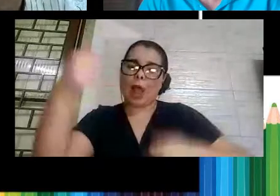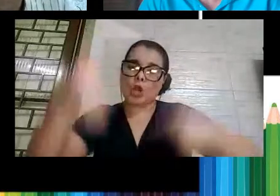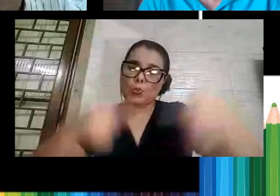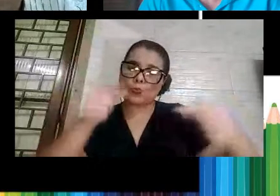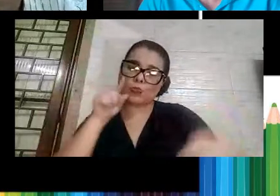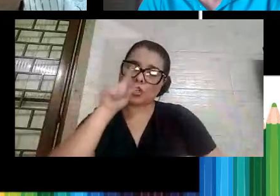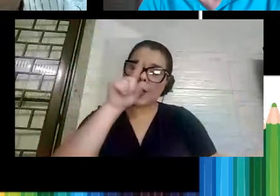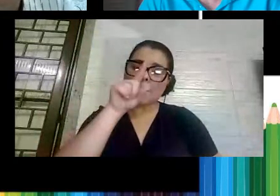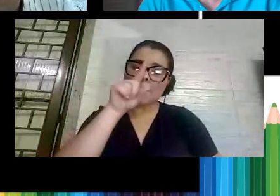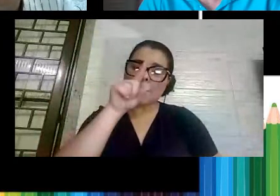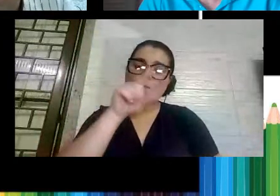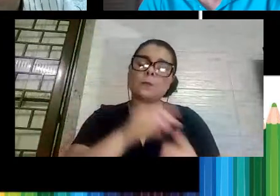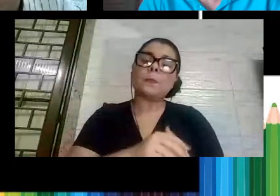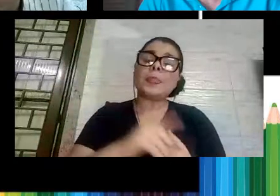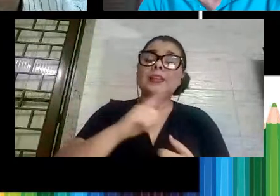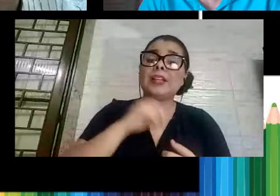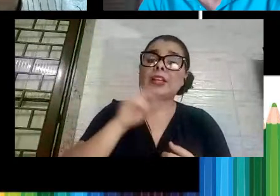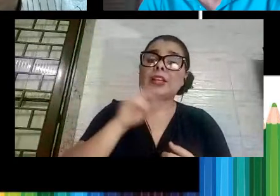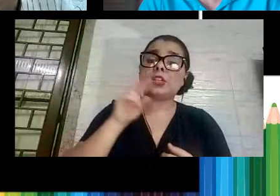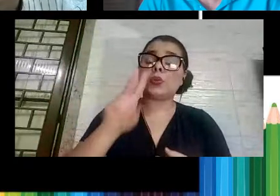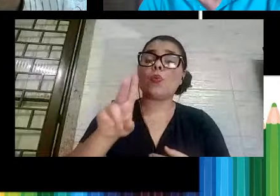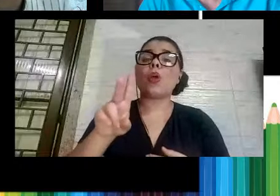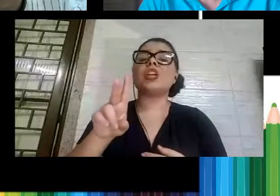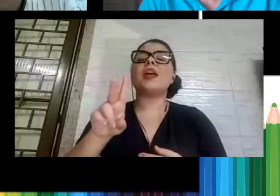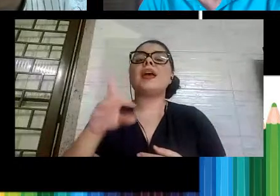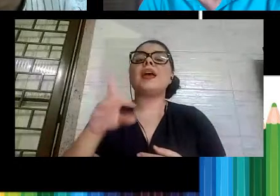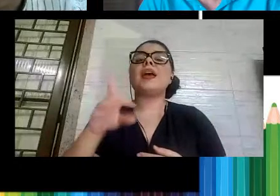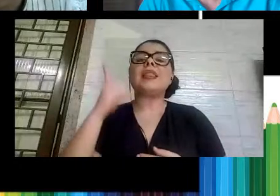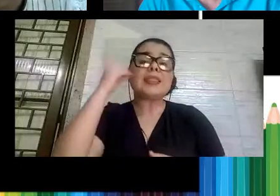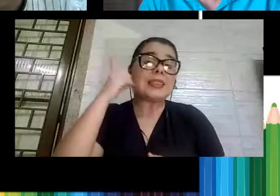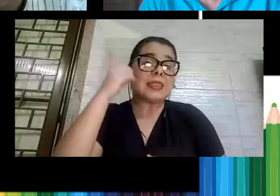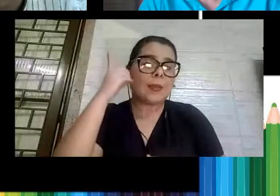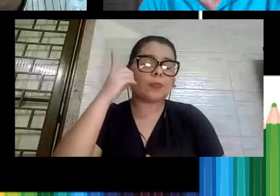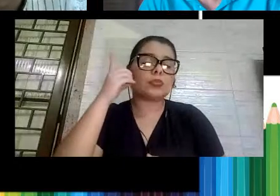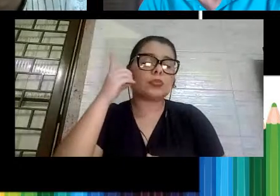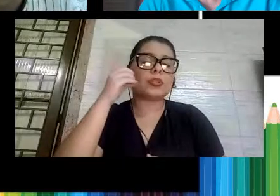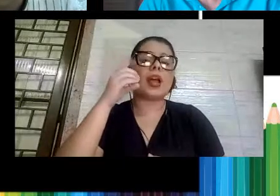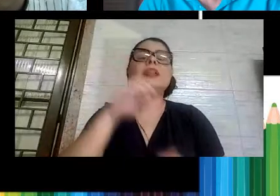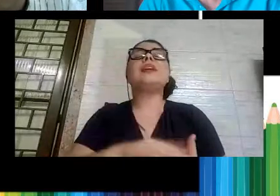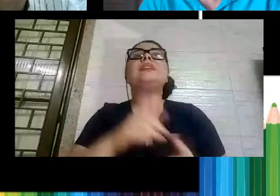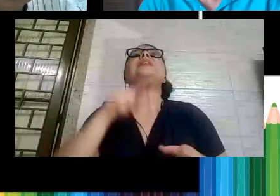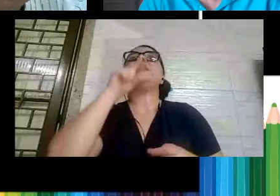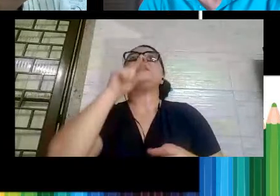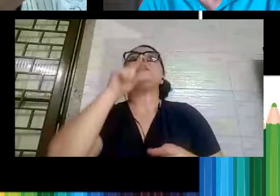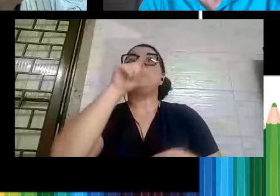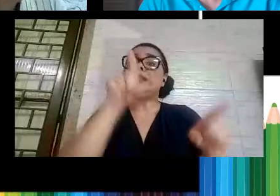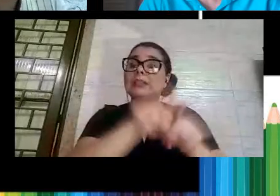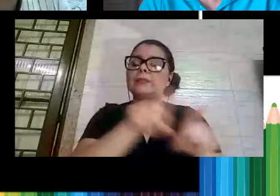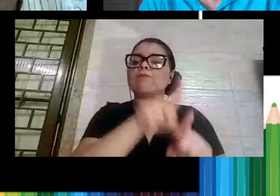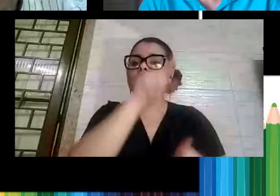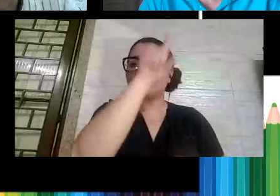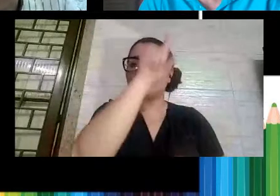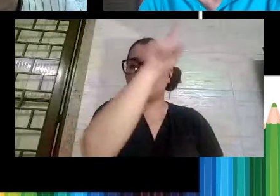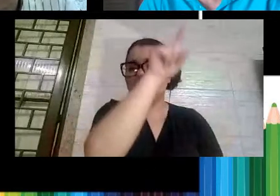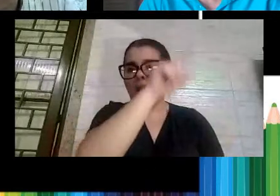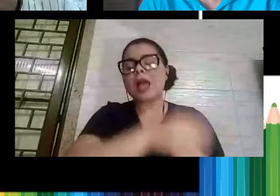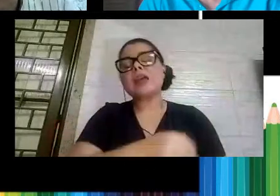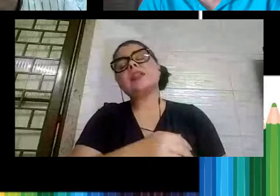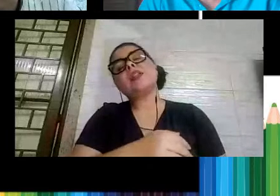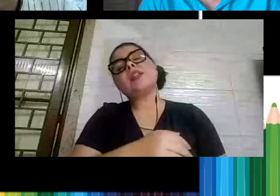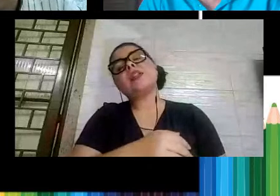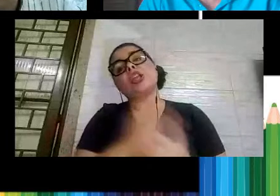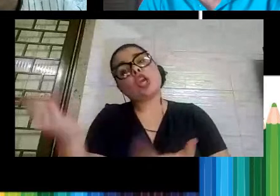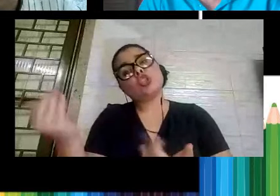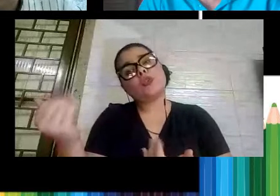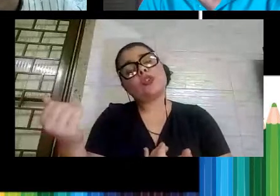tem duas deputadas estaduais, que são fruto dessas lutas sociais, da juventude negra, das mulheres e tal, então,